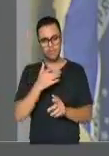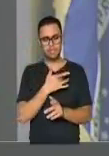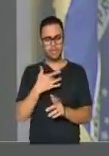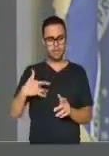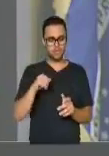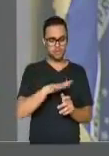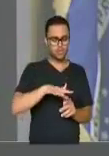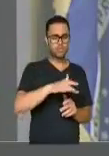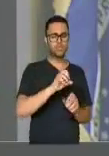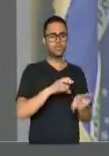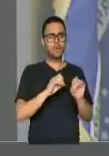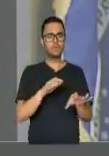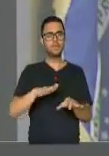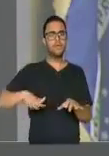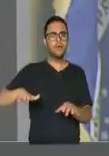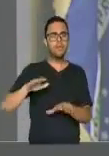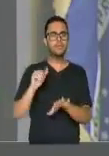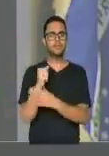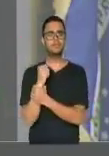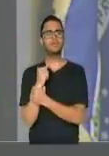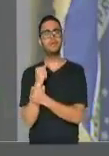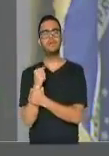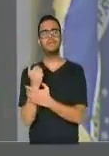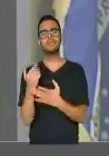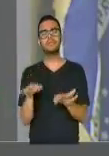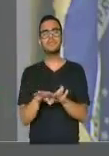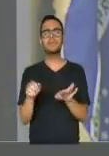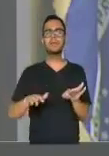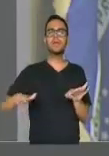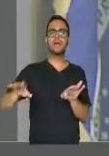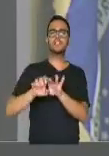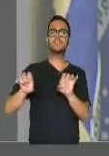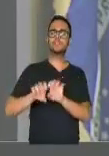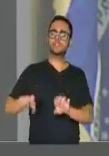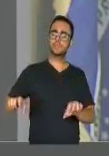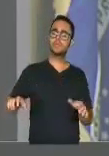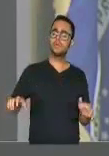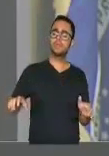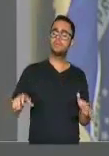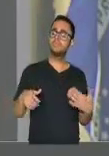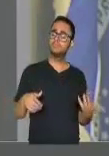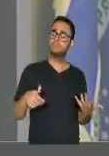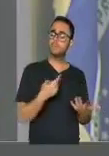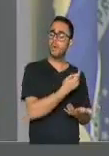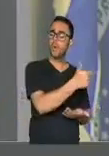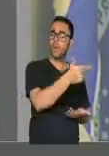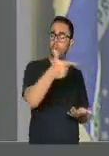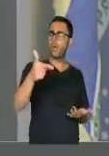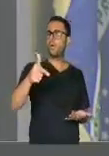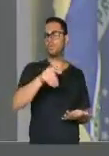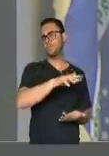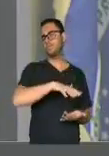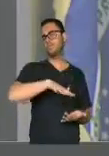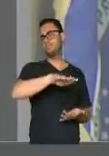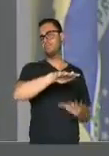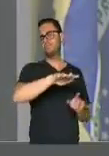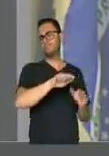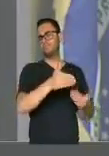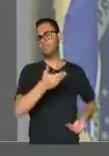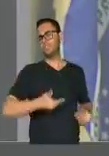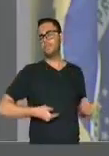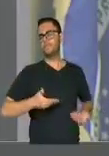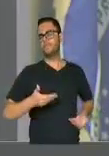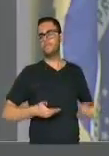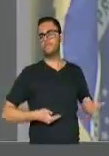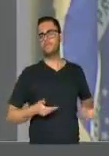educação, é priorizar segurança, e a área de infraestrutura. E os demais serviços,